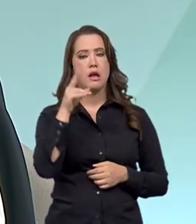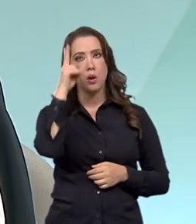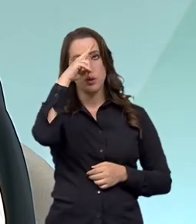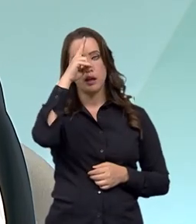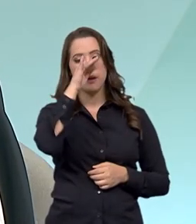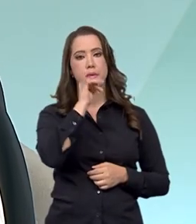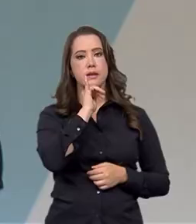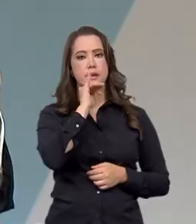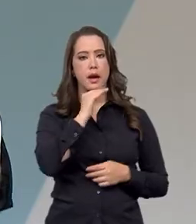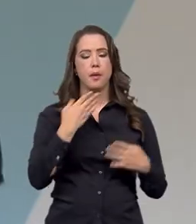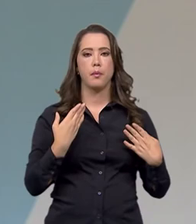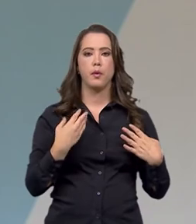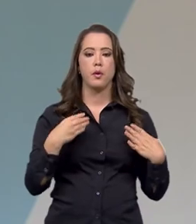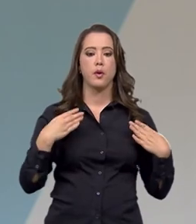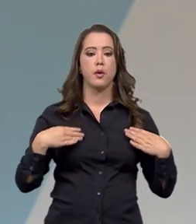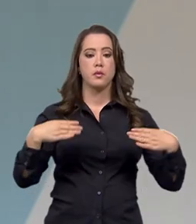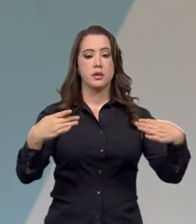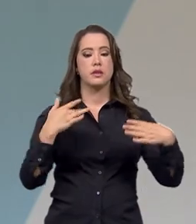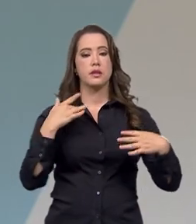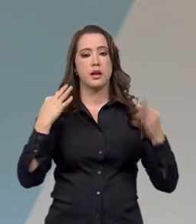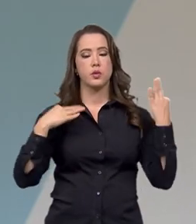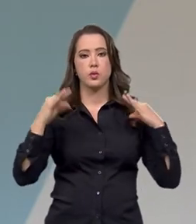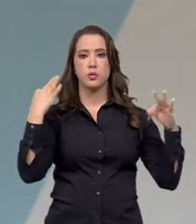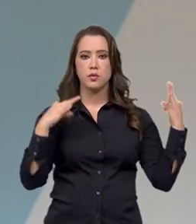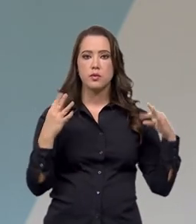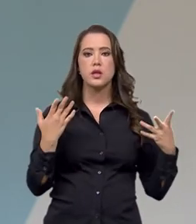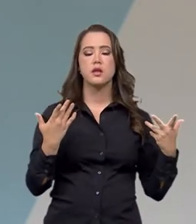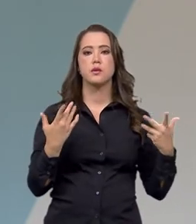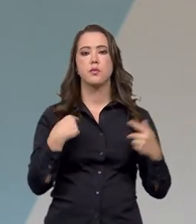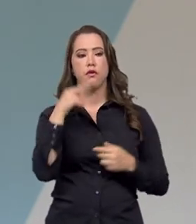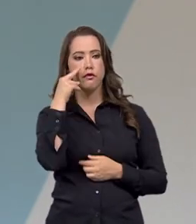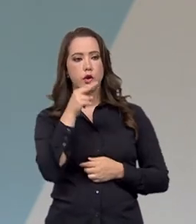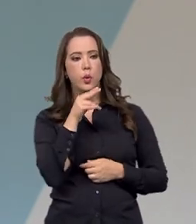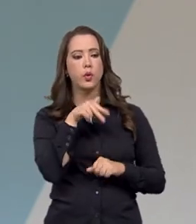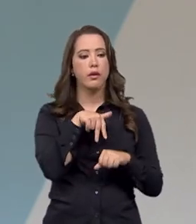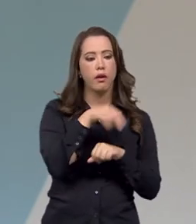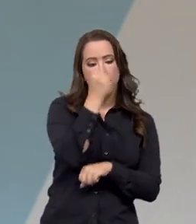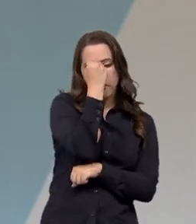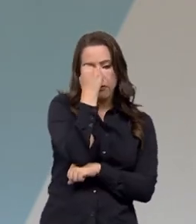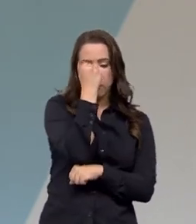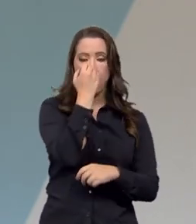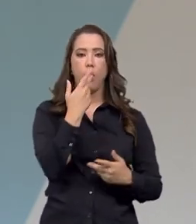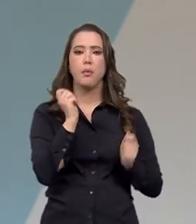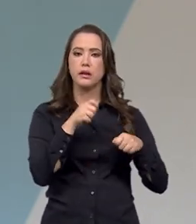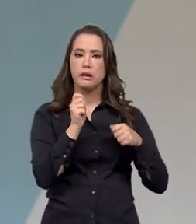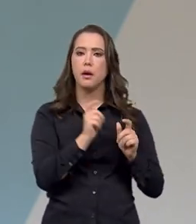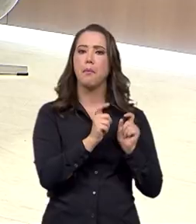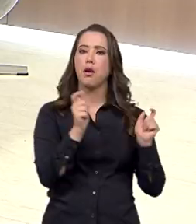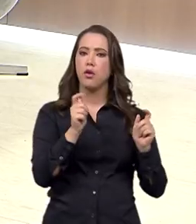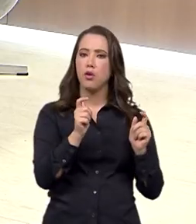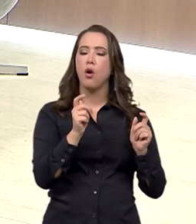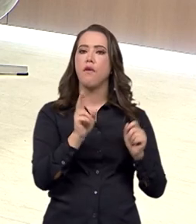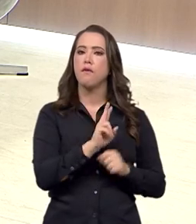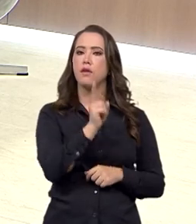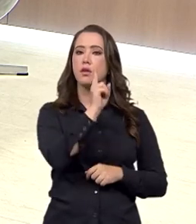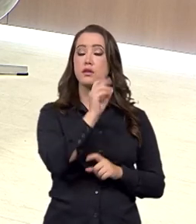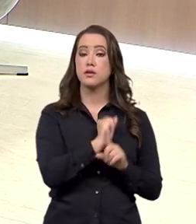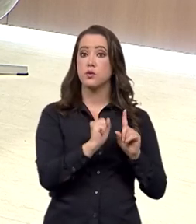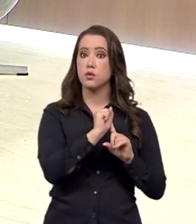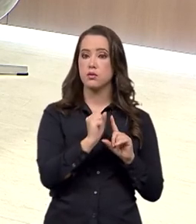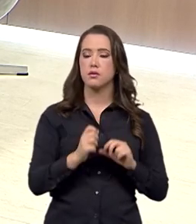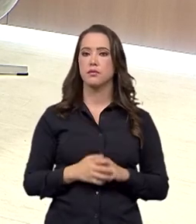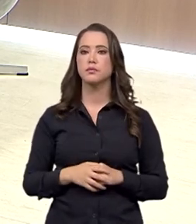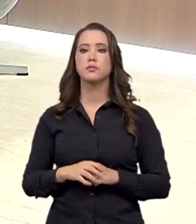no caso do Forró. Não, a partir de agora, o Forró, com esse reconhecimento, ele vai ter uma valorização maior na sociedade. Ocorre isso também, né?